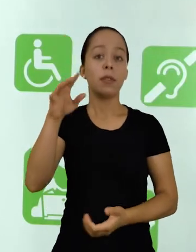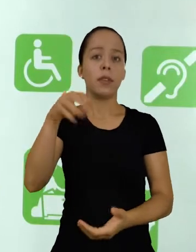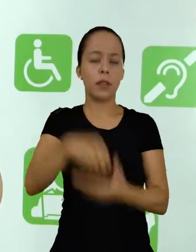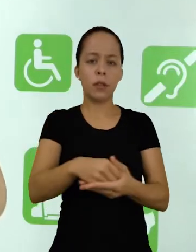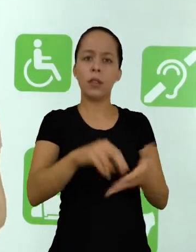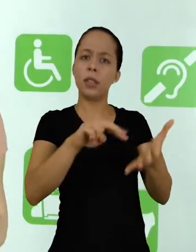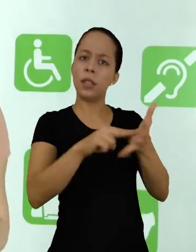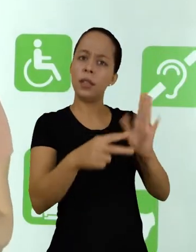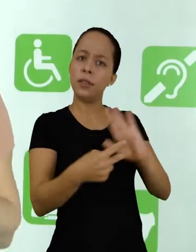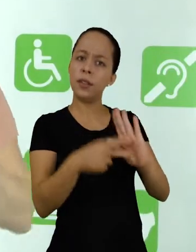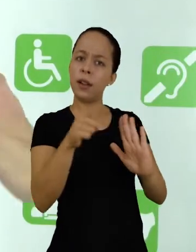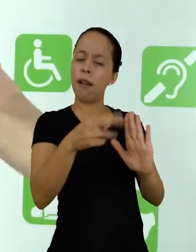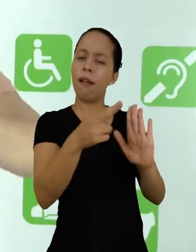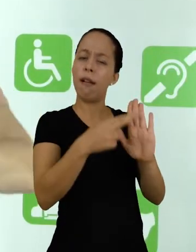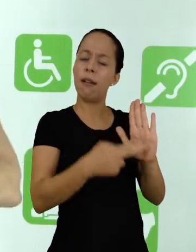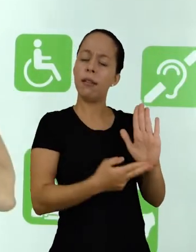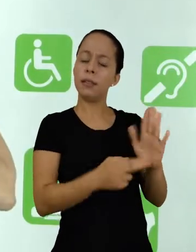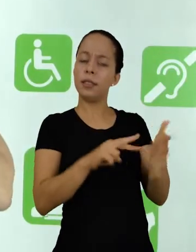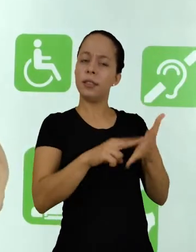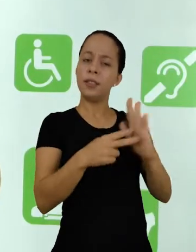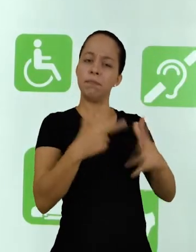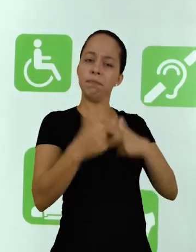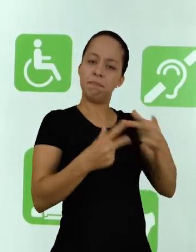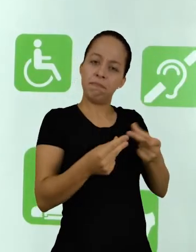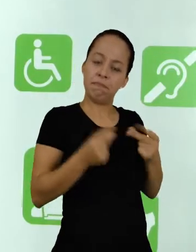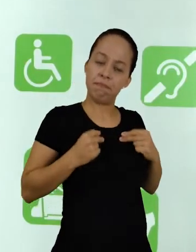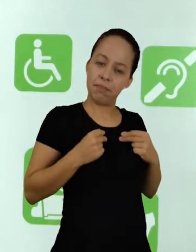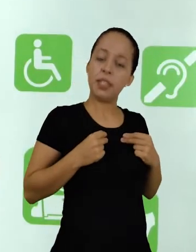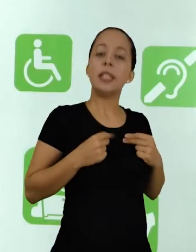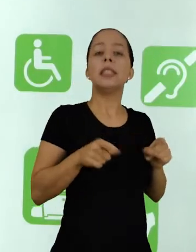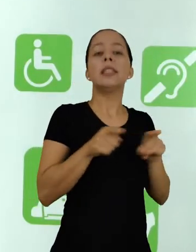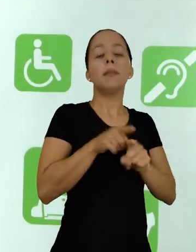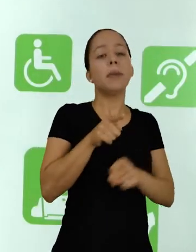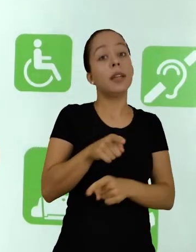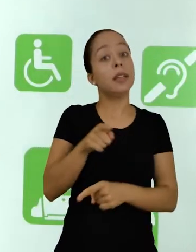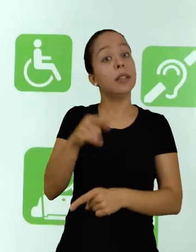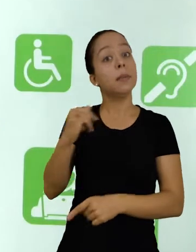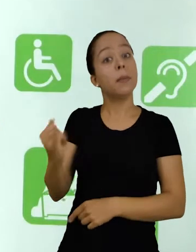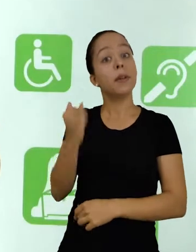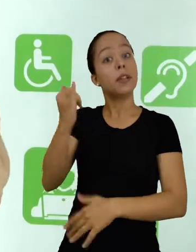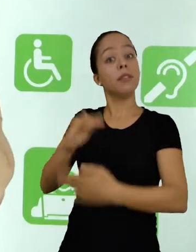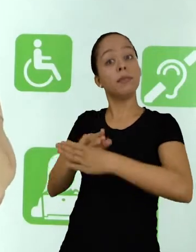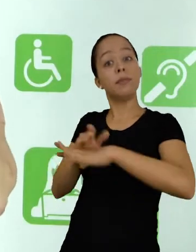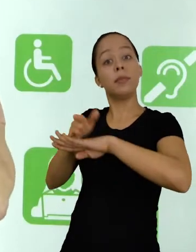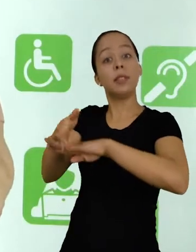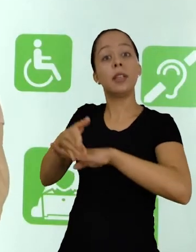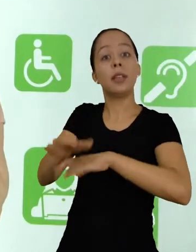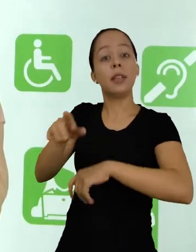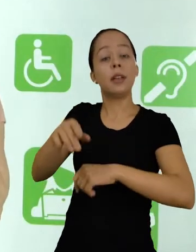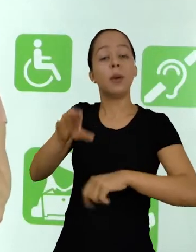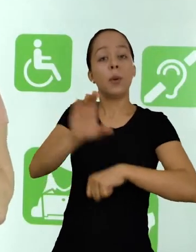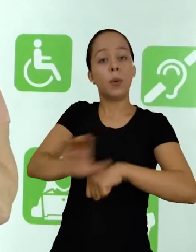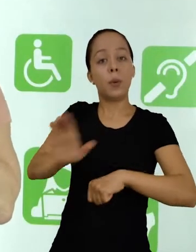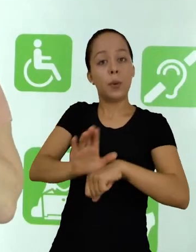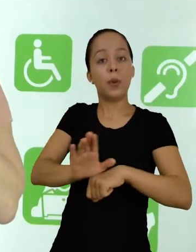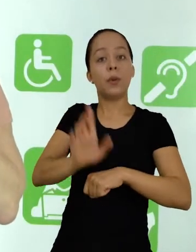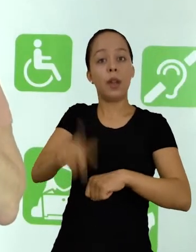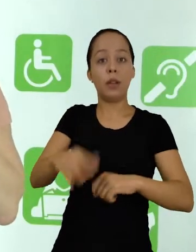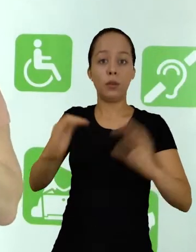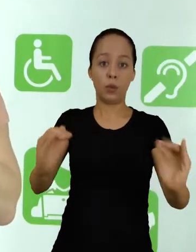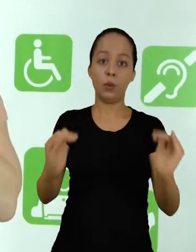de mérito e acesso a vários cursos de nível superior, a vários cursos.